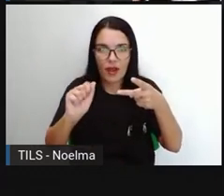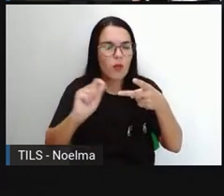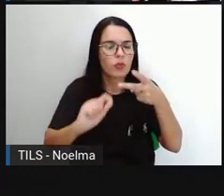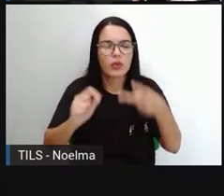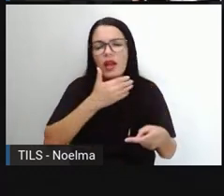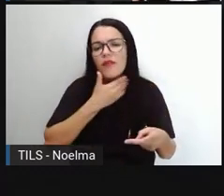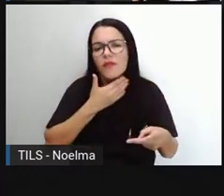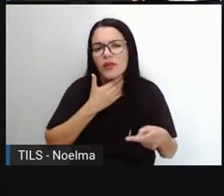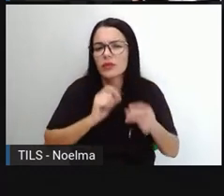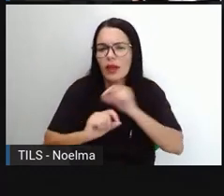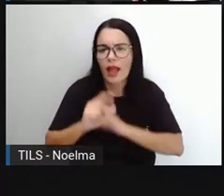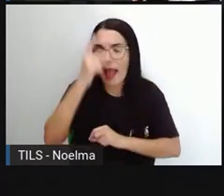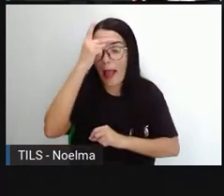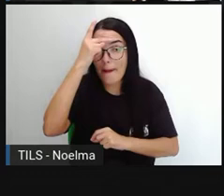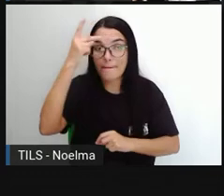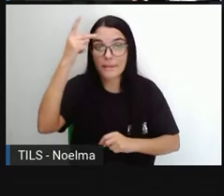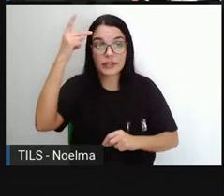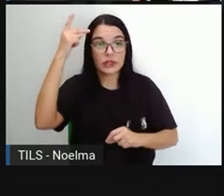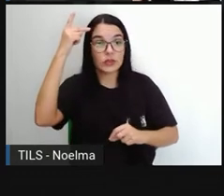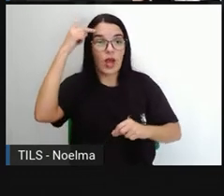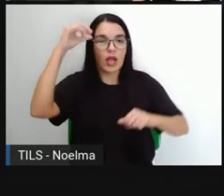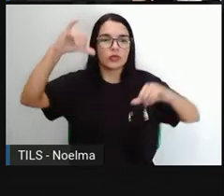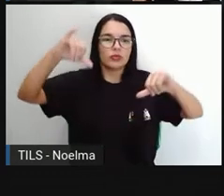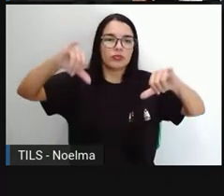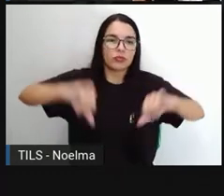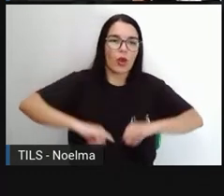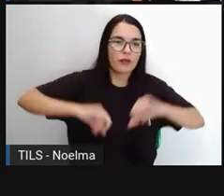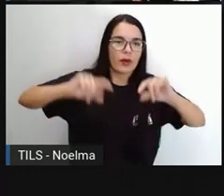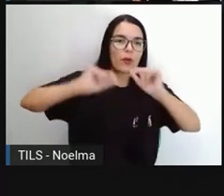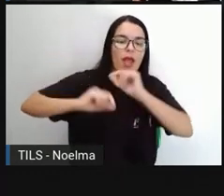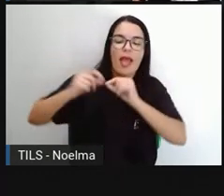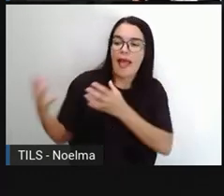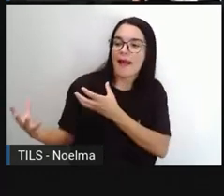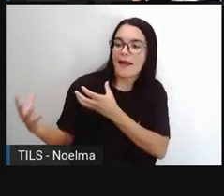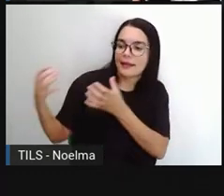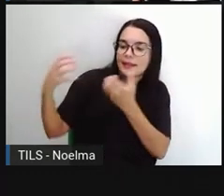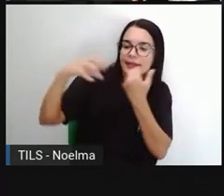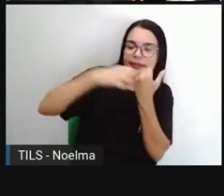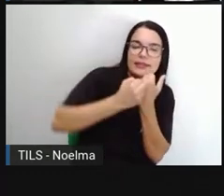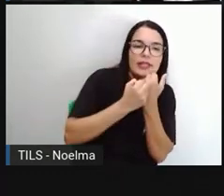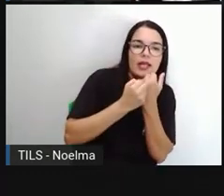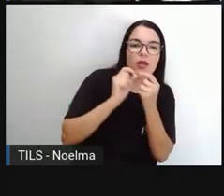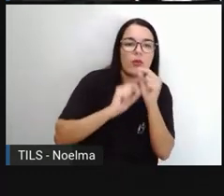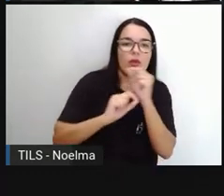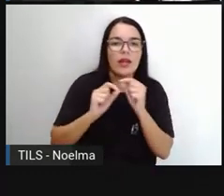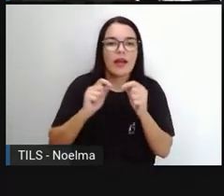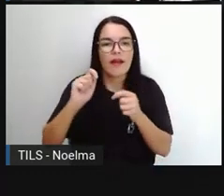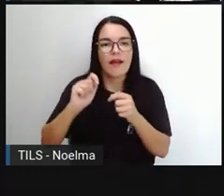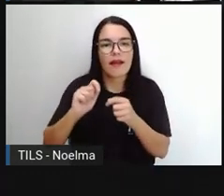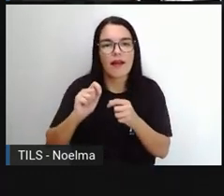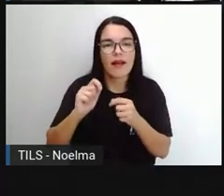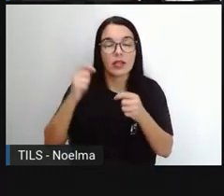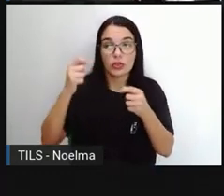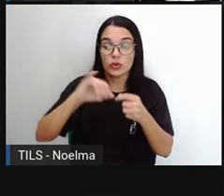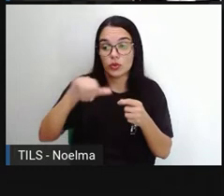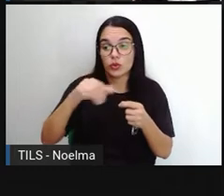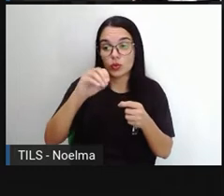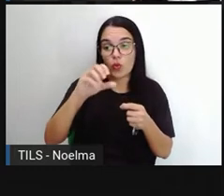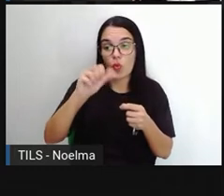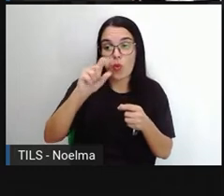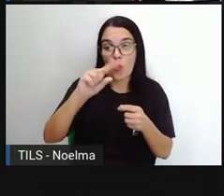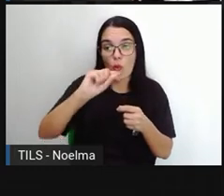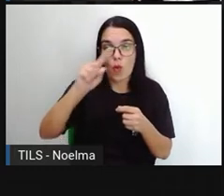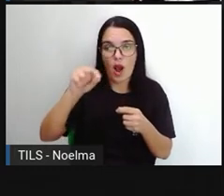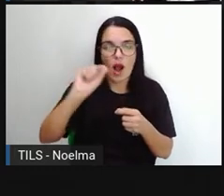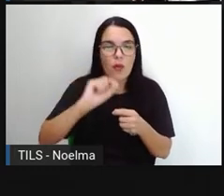que é quando a ação do verbo é sofrida pelo sujeito. Exemplo, João foi penteado por Maria.